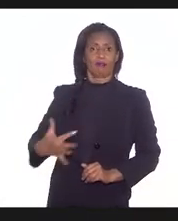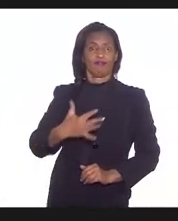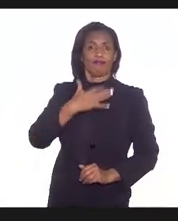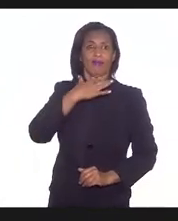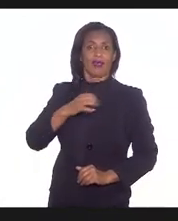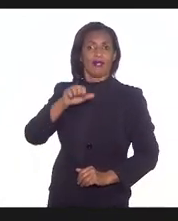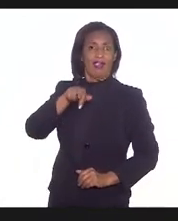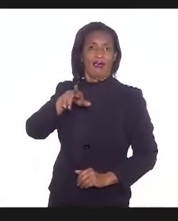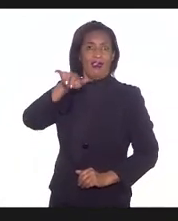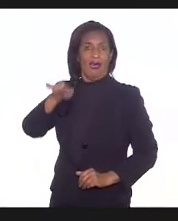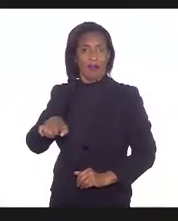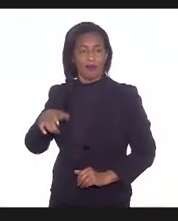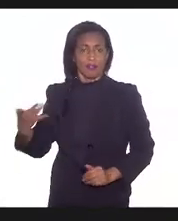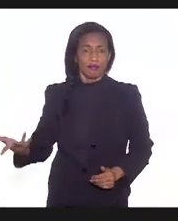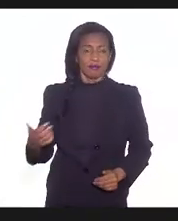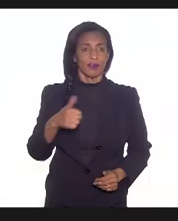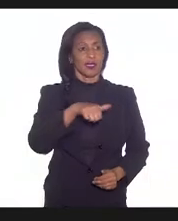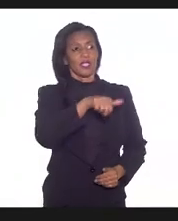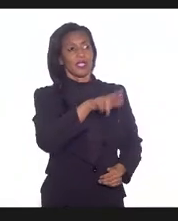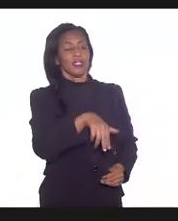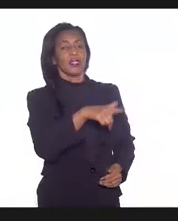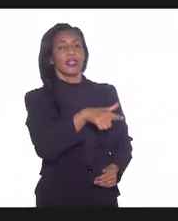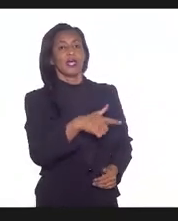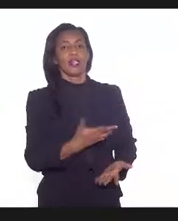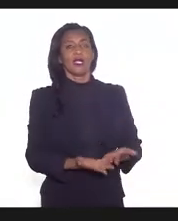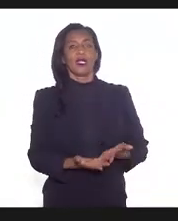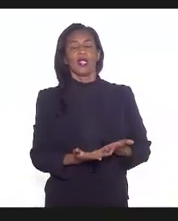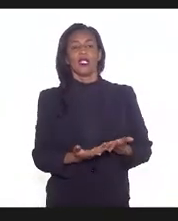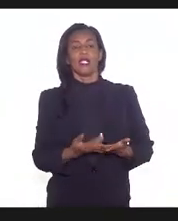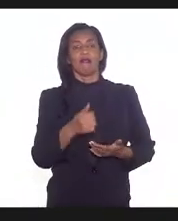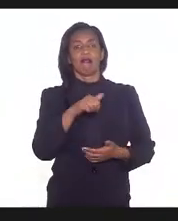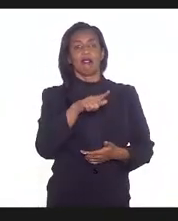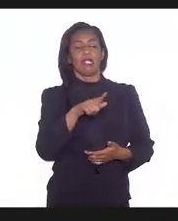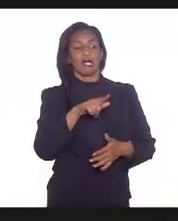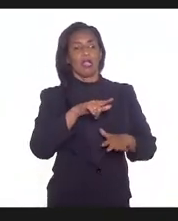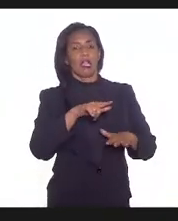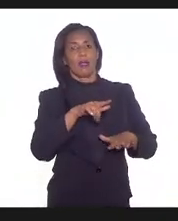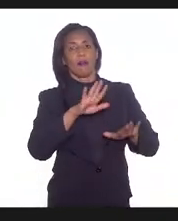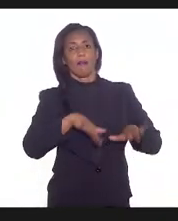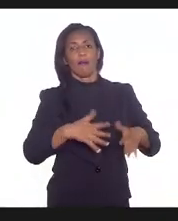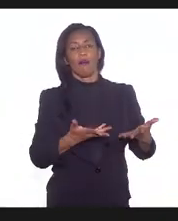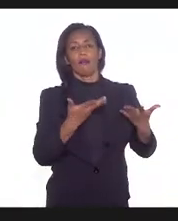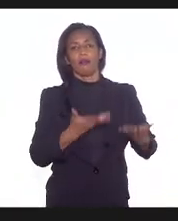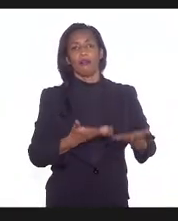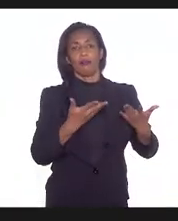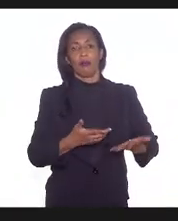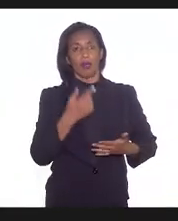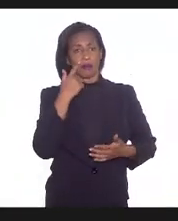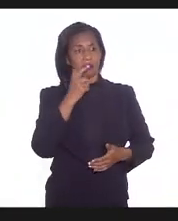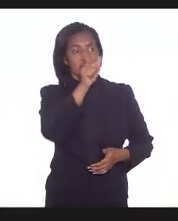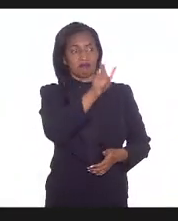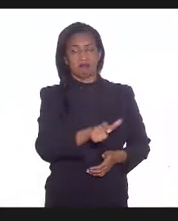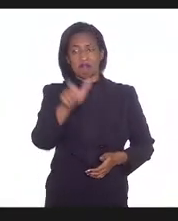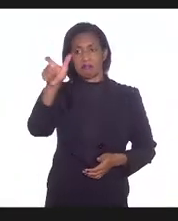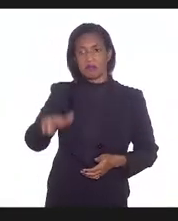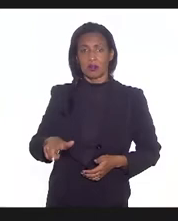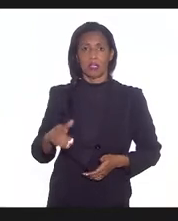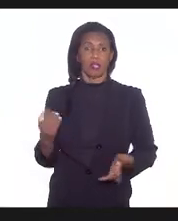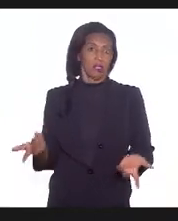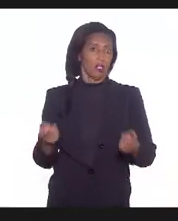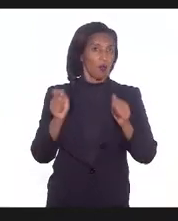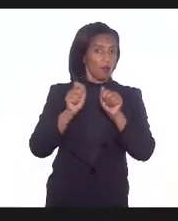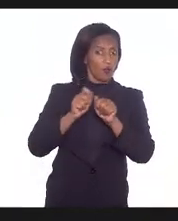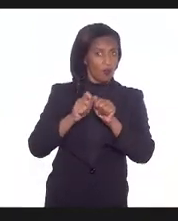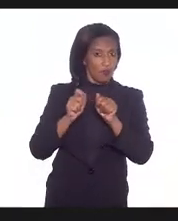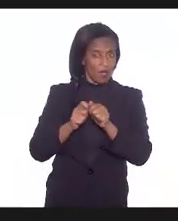síndrome respiratória aguda grave e estava sendo implantado ainda o sistema que era o ESUSVE para os casos leves então fez